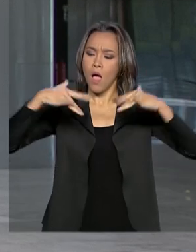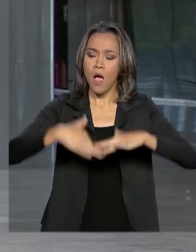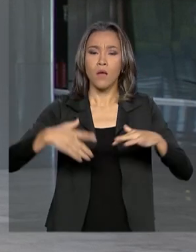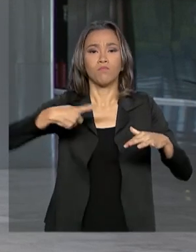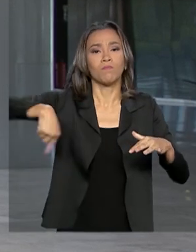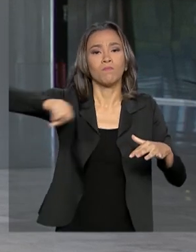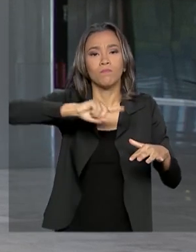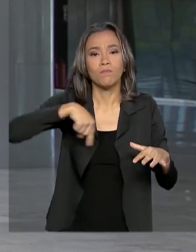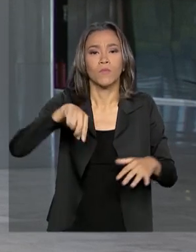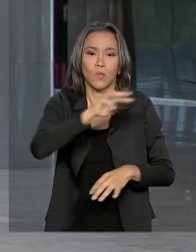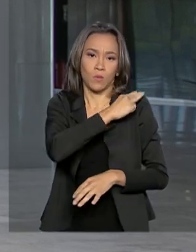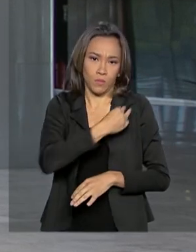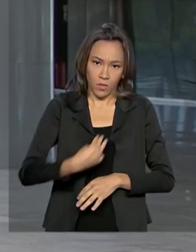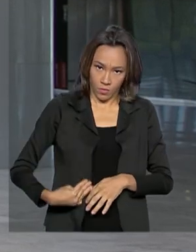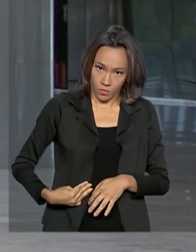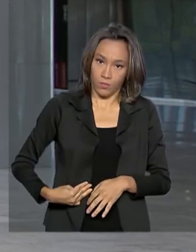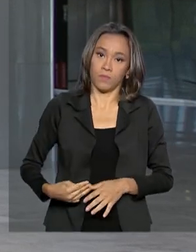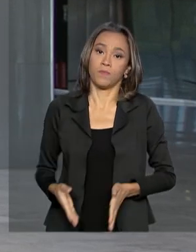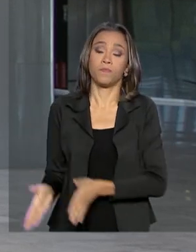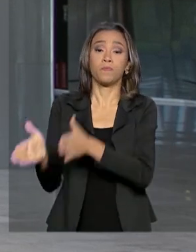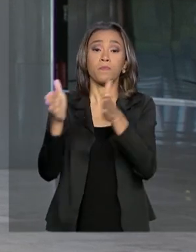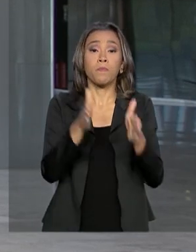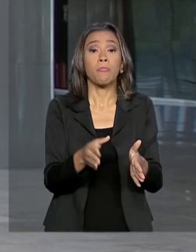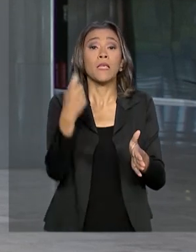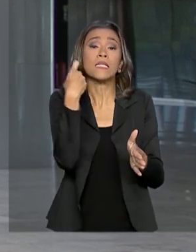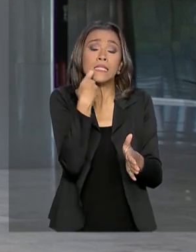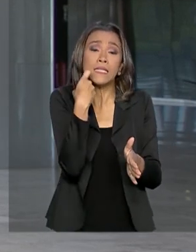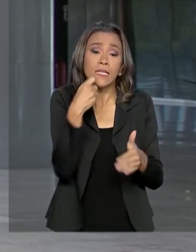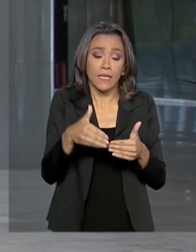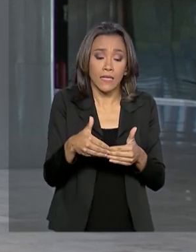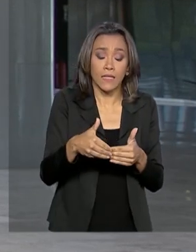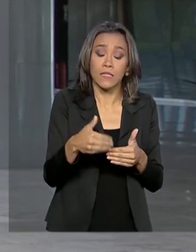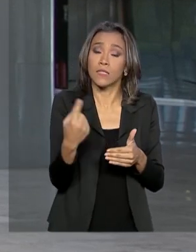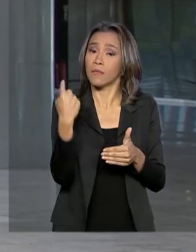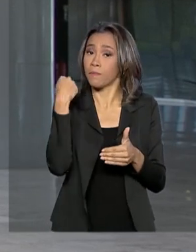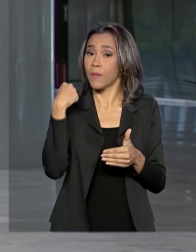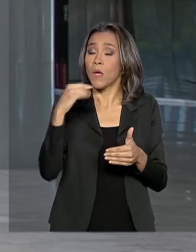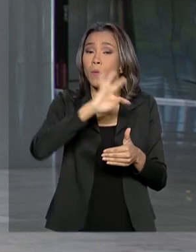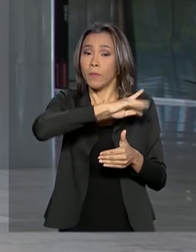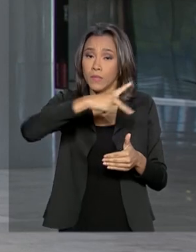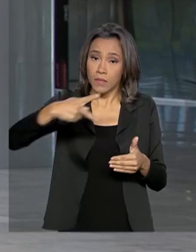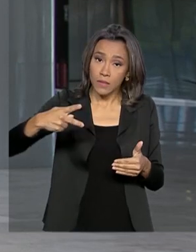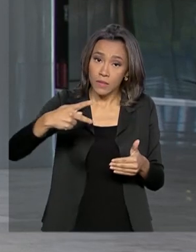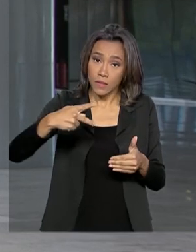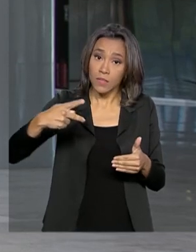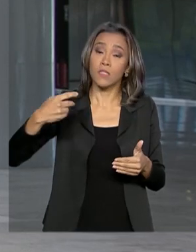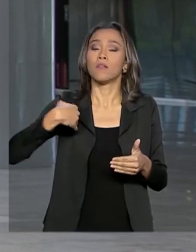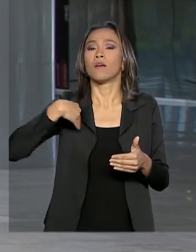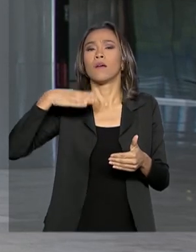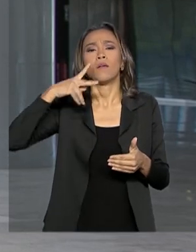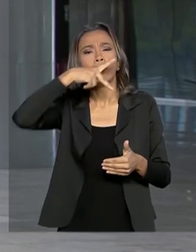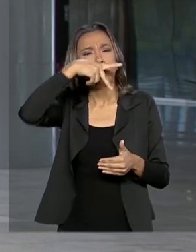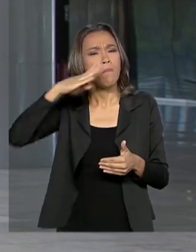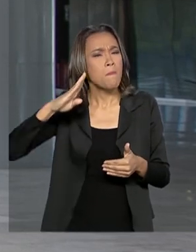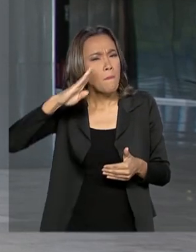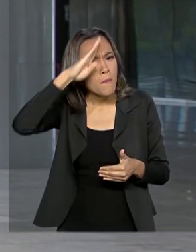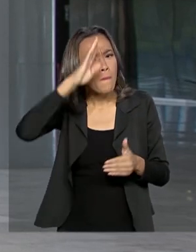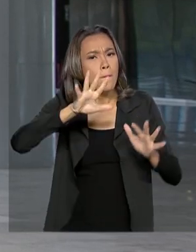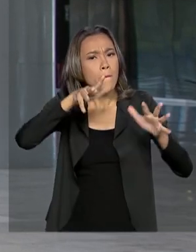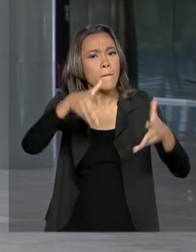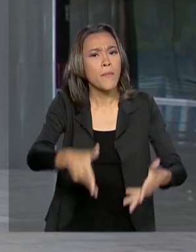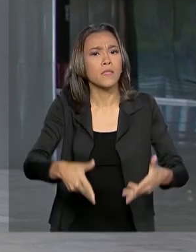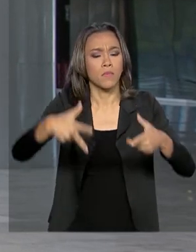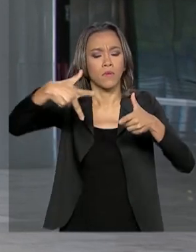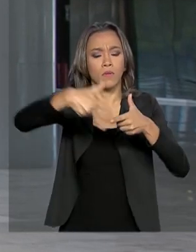E na sexta-feira, presidente Jair Bolsonaro participou da inauguração do pronto-socorro da Santa Casa de Misericórdia de